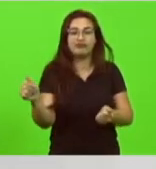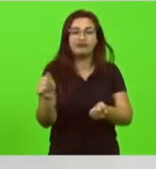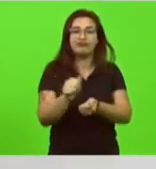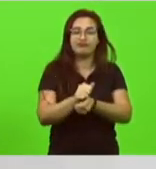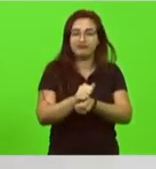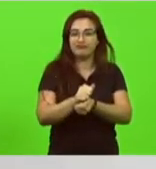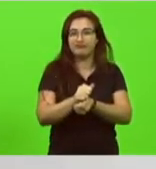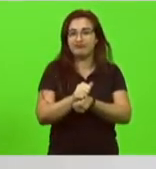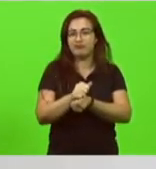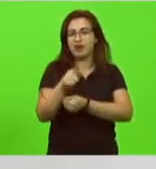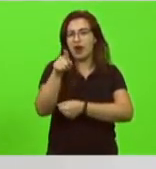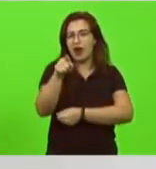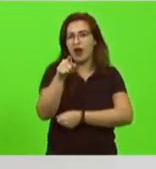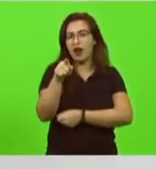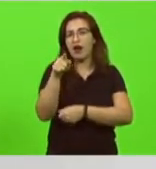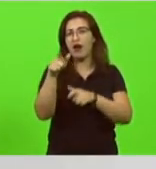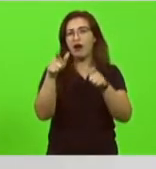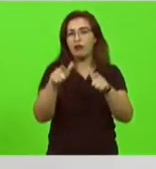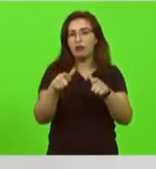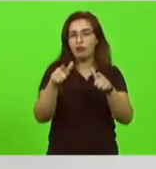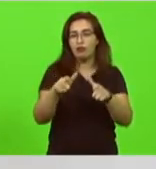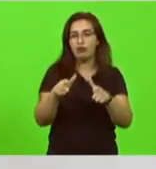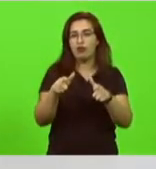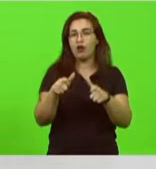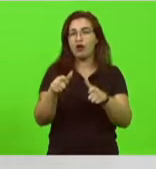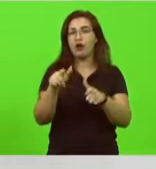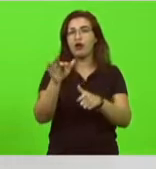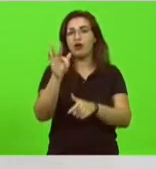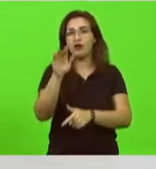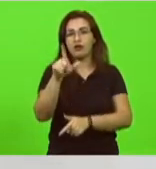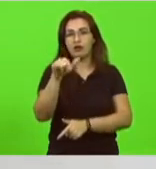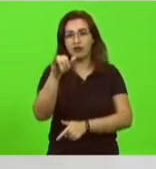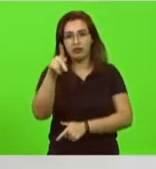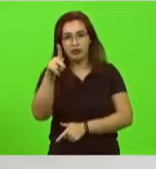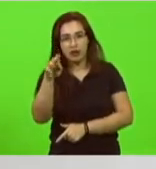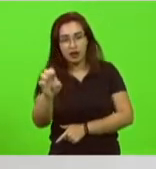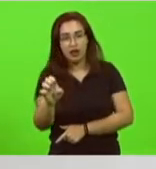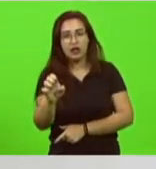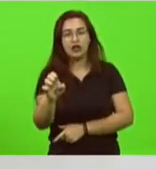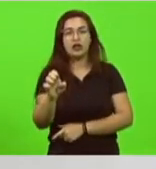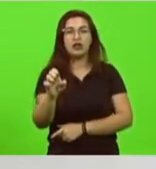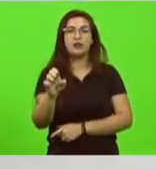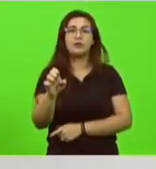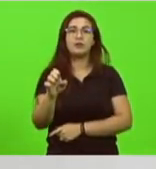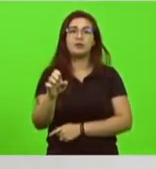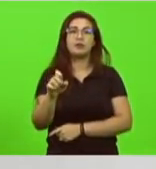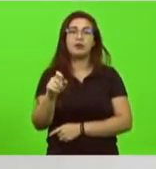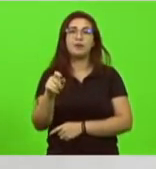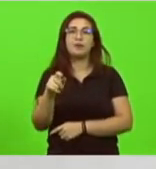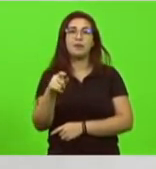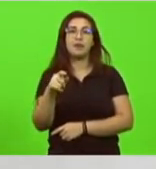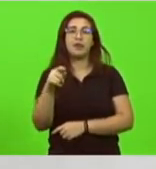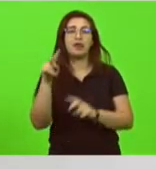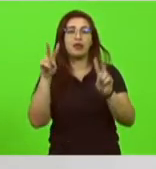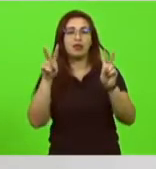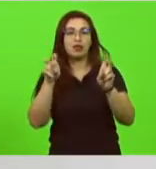lá com o deputado federal Felipe Barros em uma palestra em Francisco Beltrão sobre conservadorismo